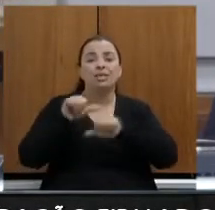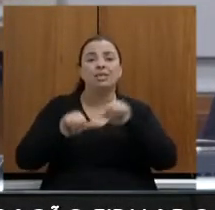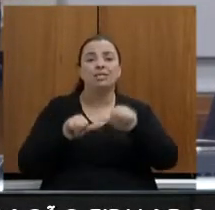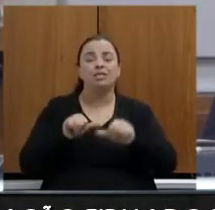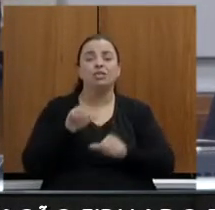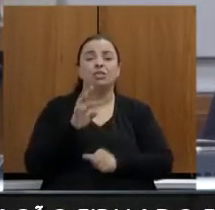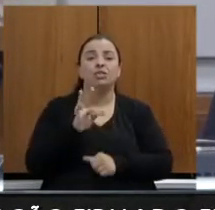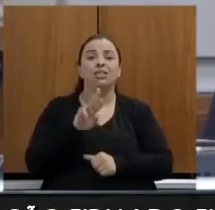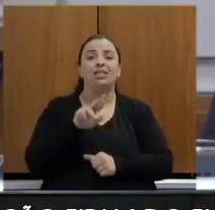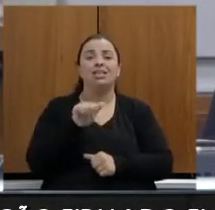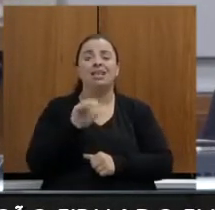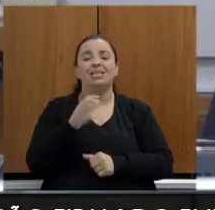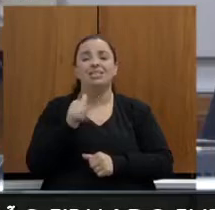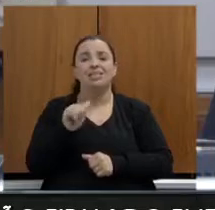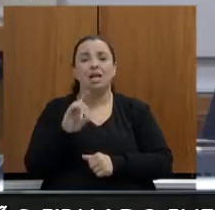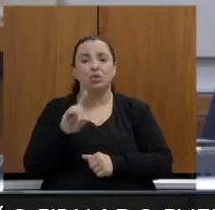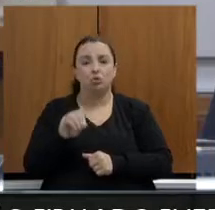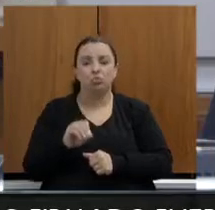estudados